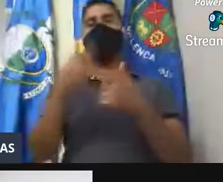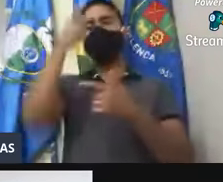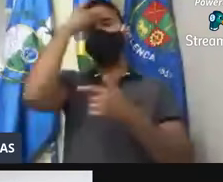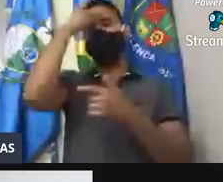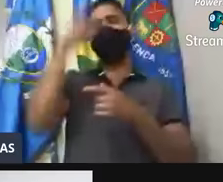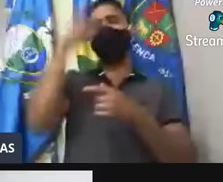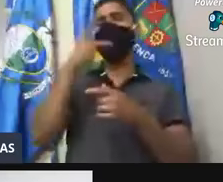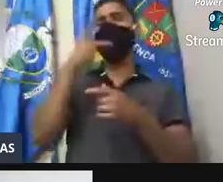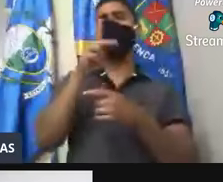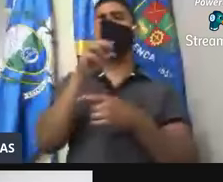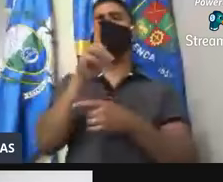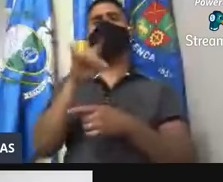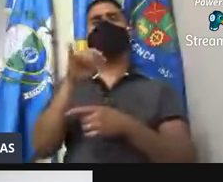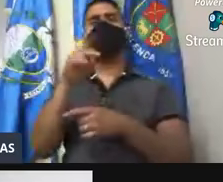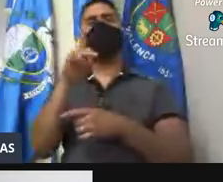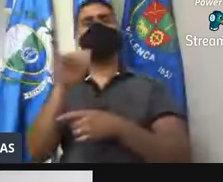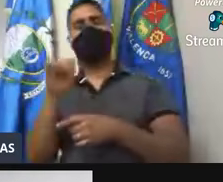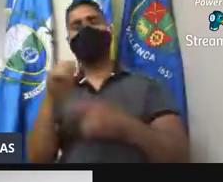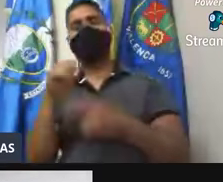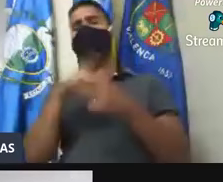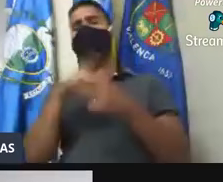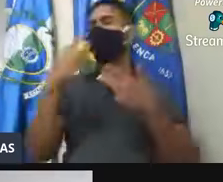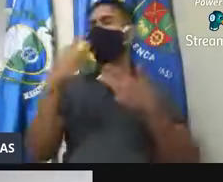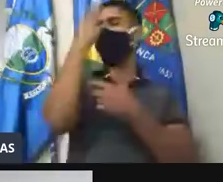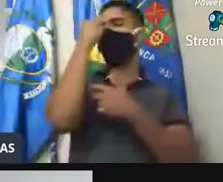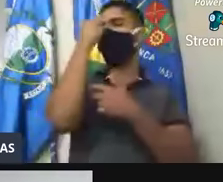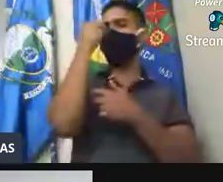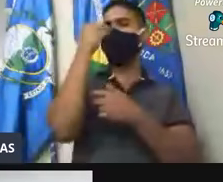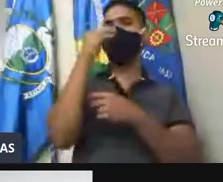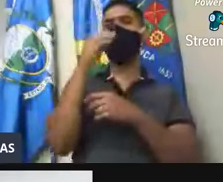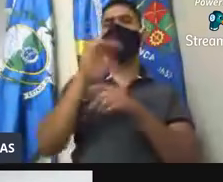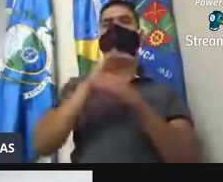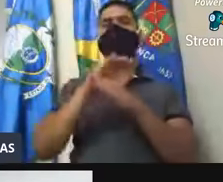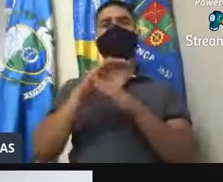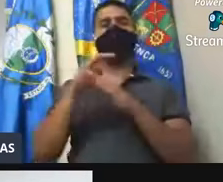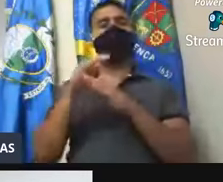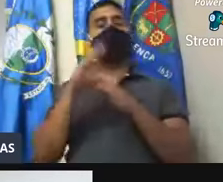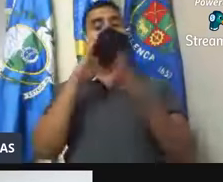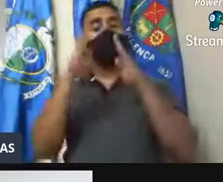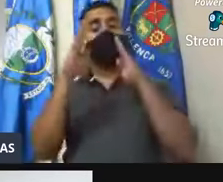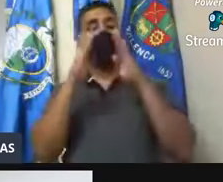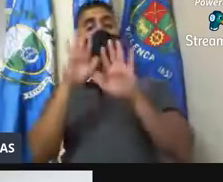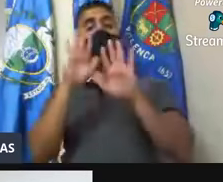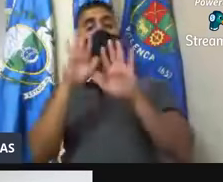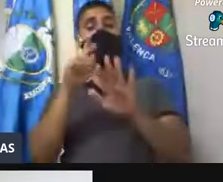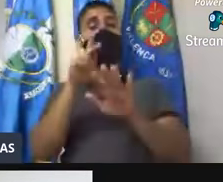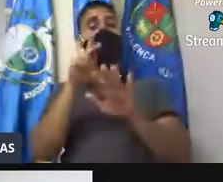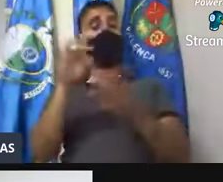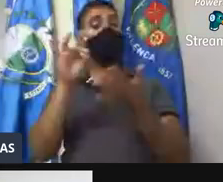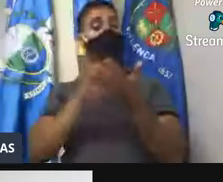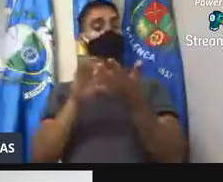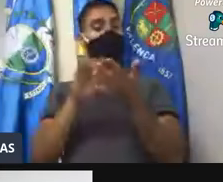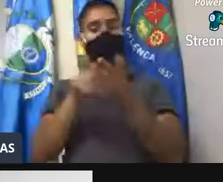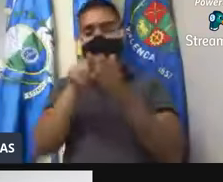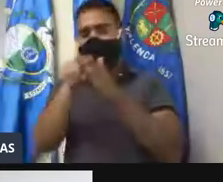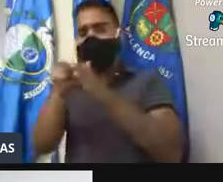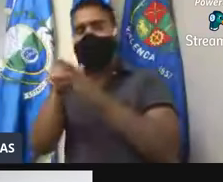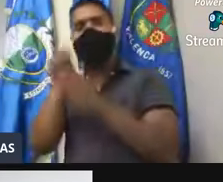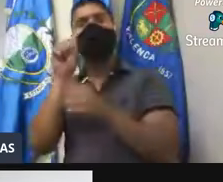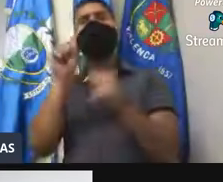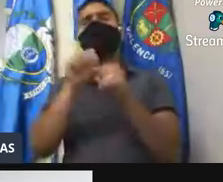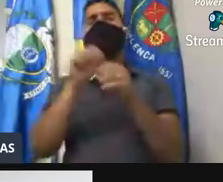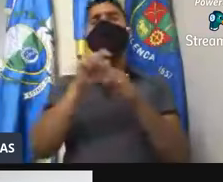dos pais, vai ser todo mundo botando fotinho no Facebook, mas, pai de verdade, fiscaliza o que o seu filho está fazendo nas redes